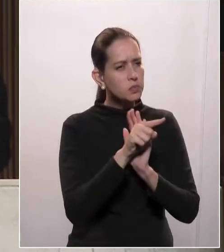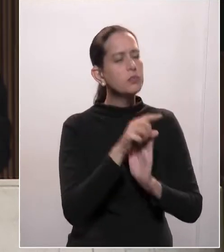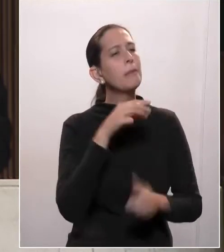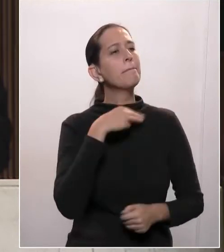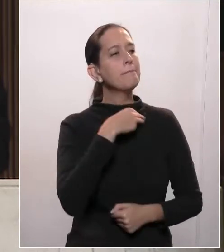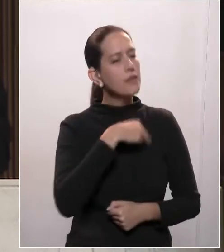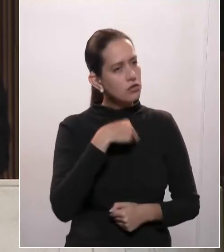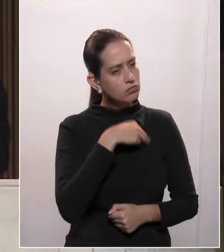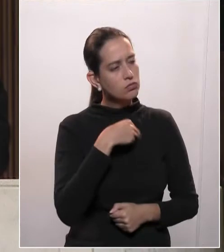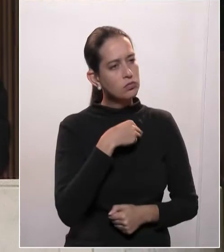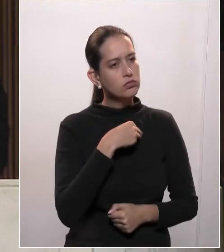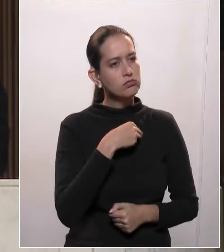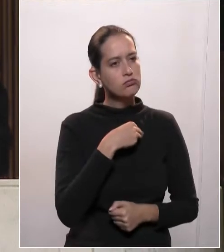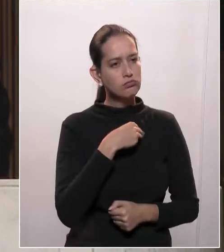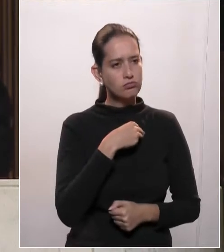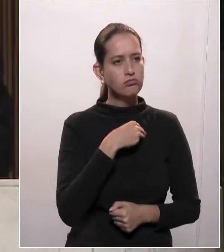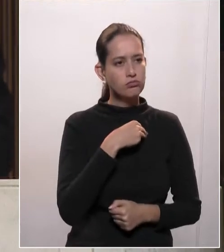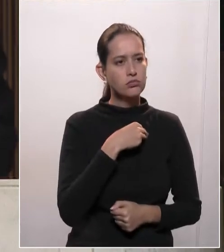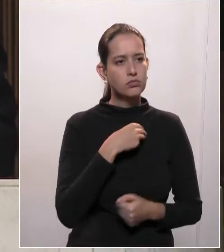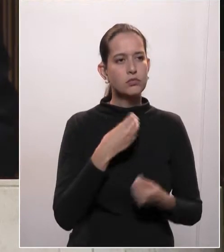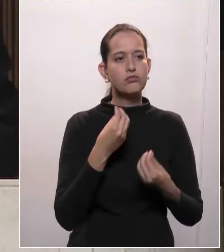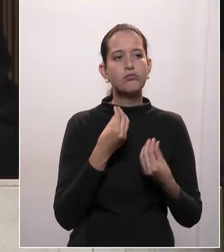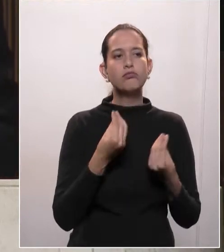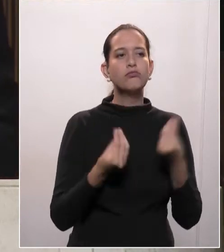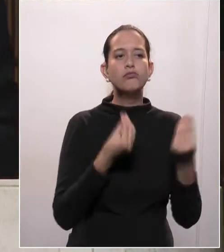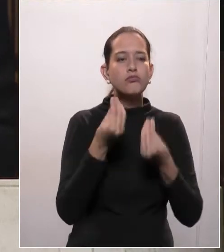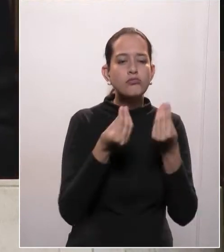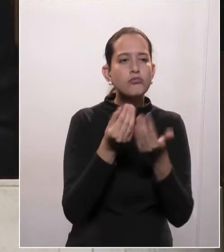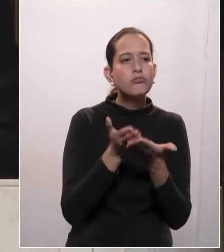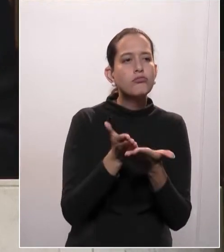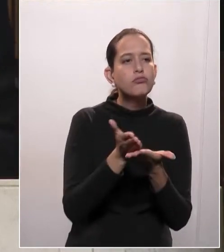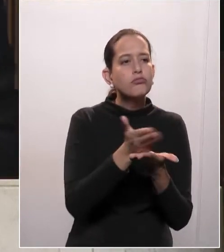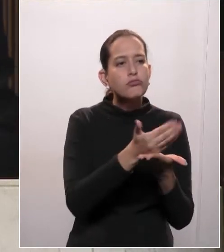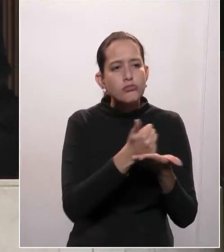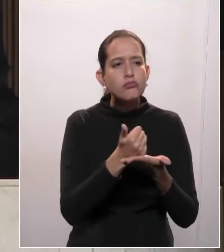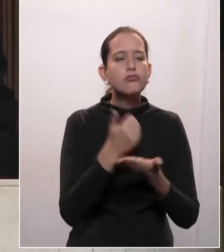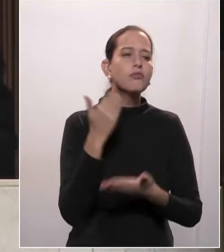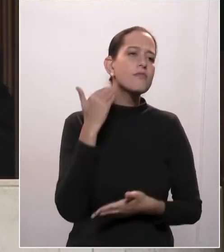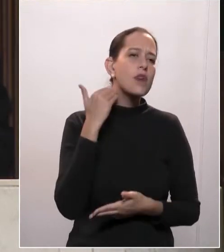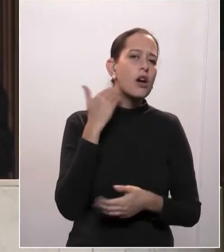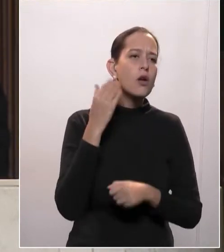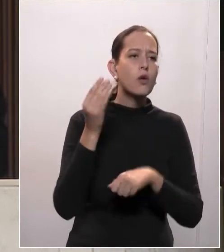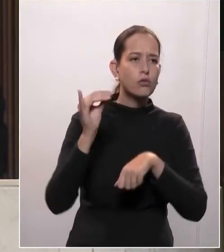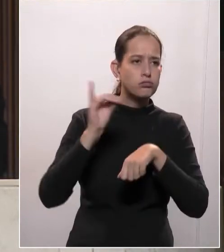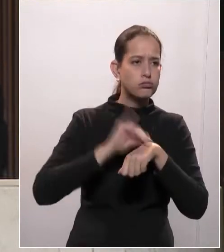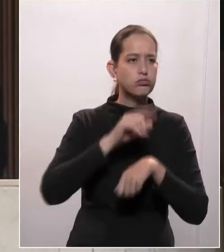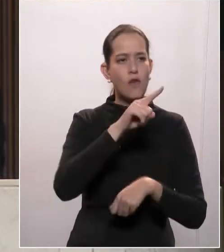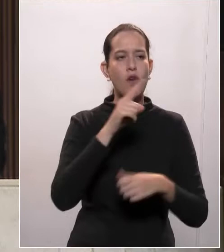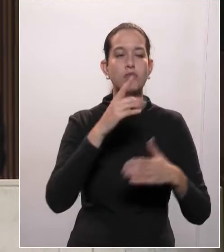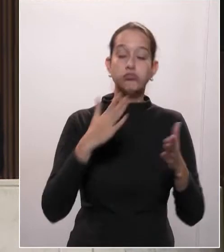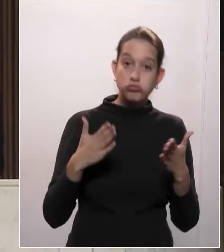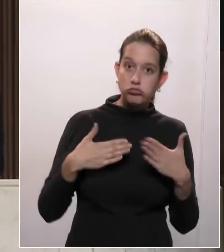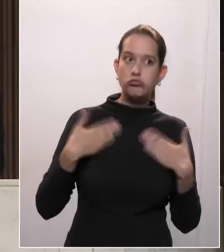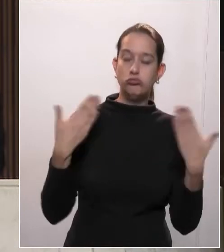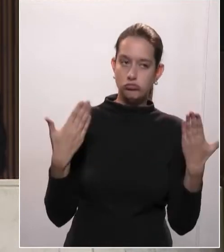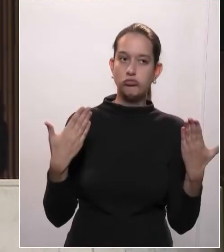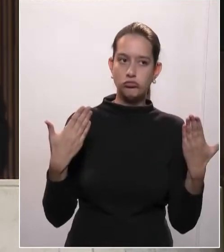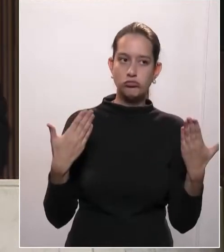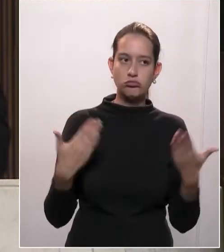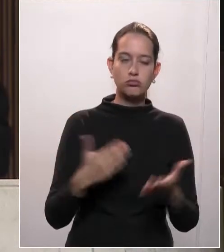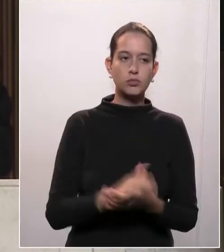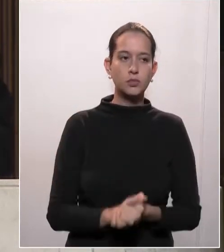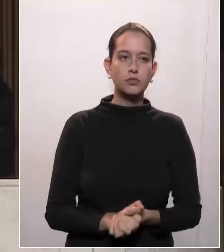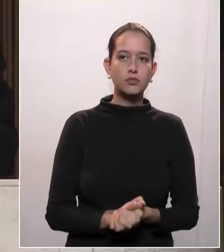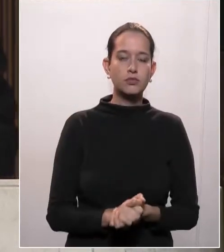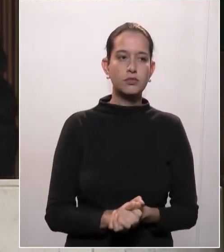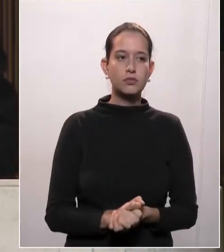Ministro, quais dados do Banco Central surpreenderam o senhor? Ele respondeu, a